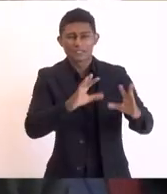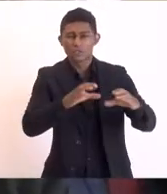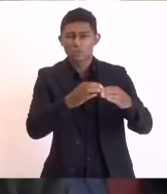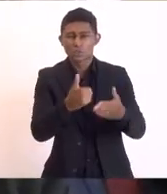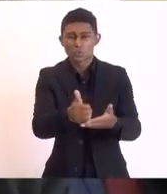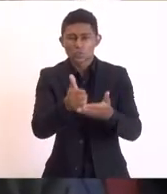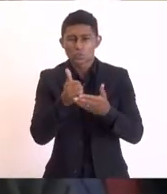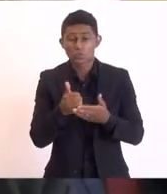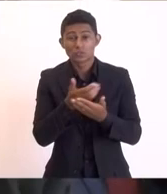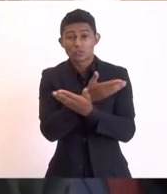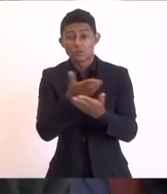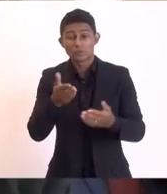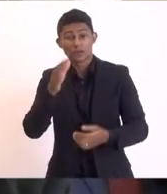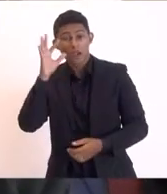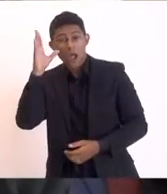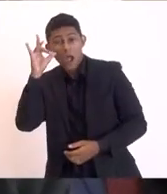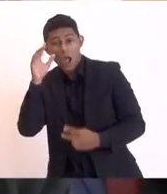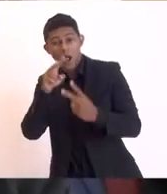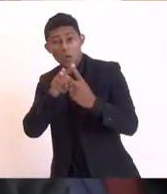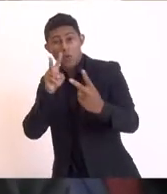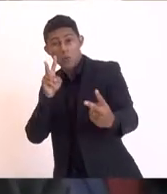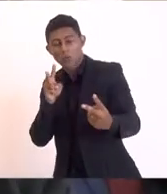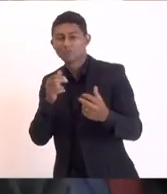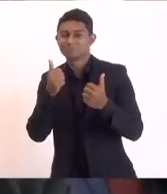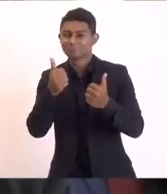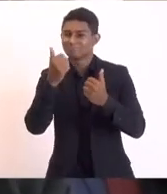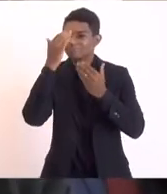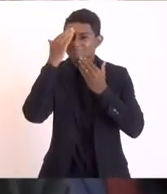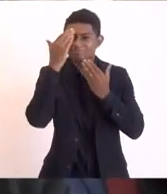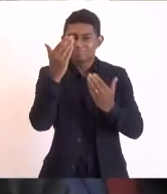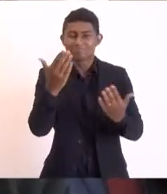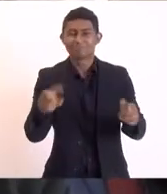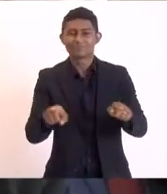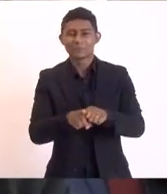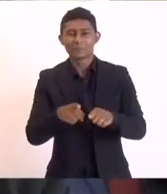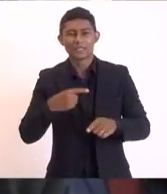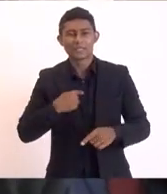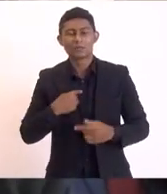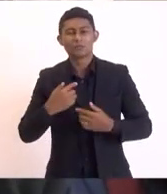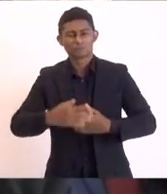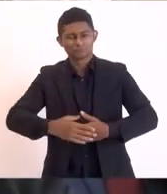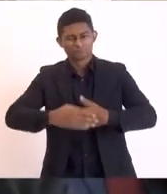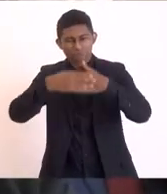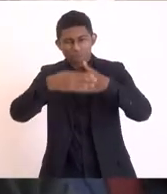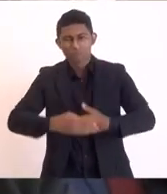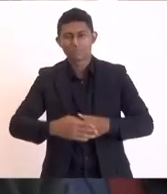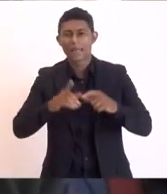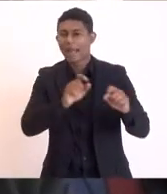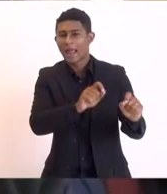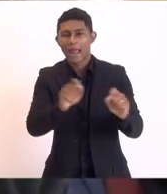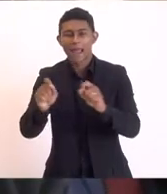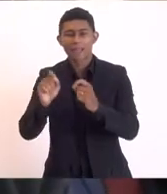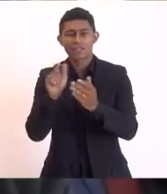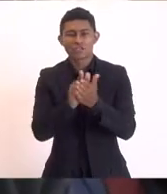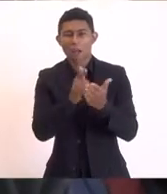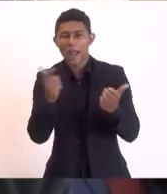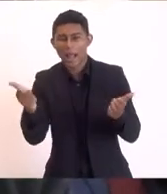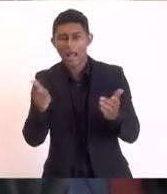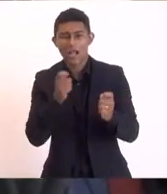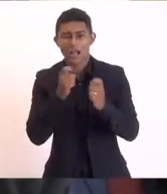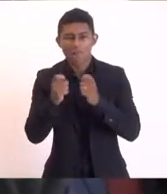que acompanham online e saudar também muito especialmente a toda a imprensa aqui